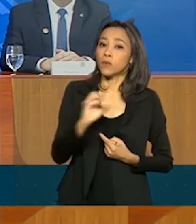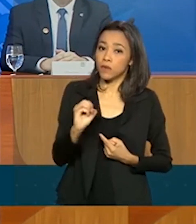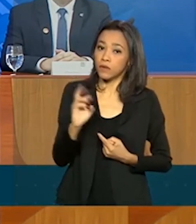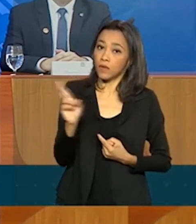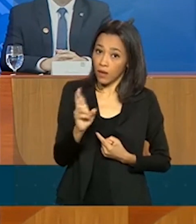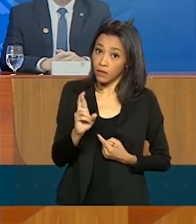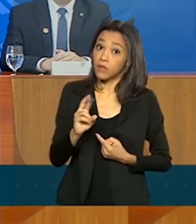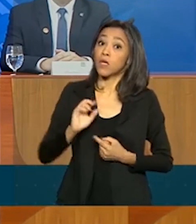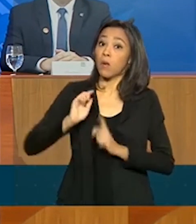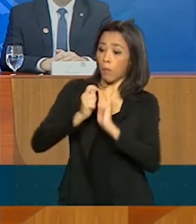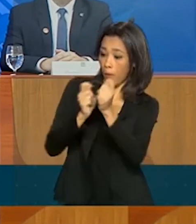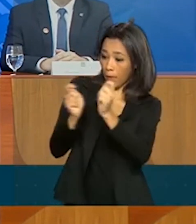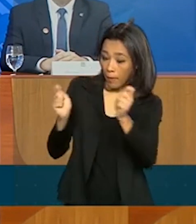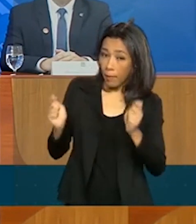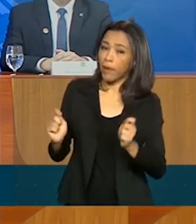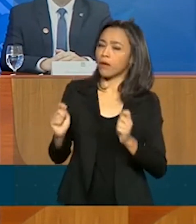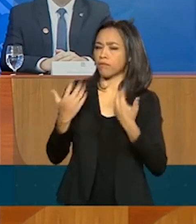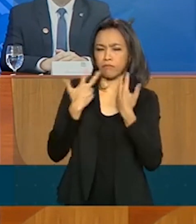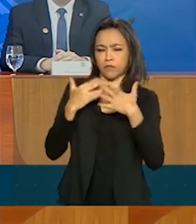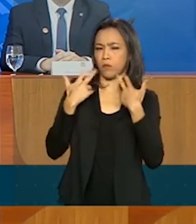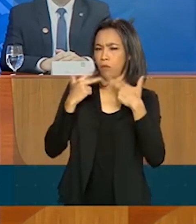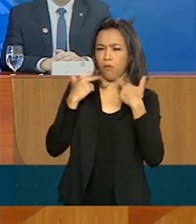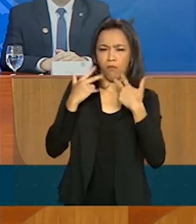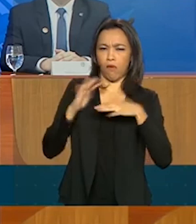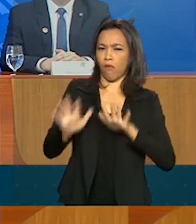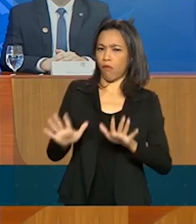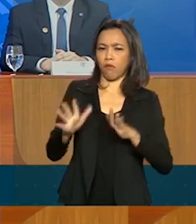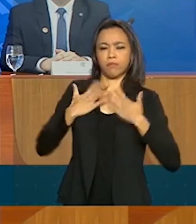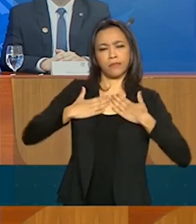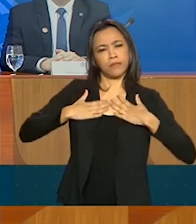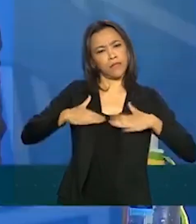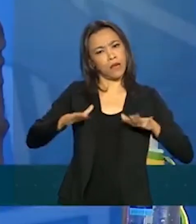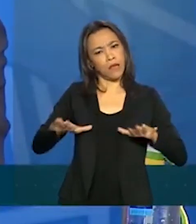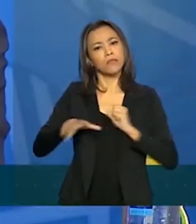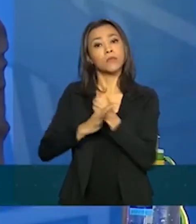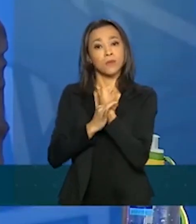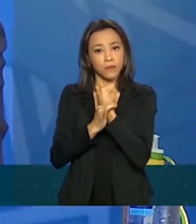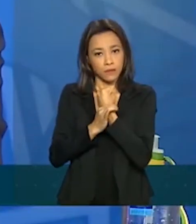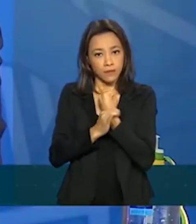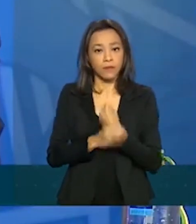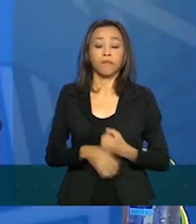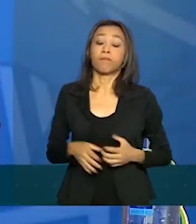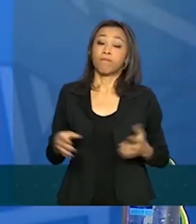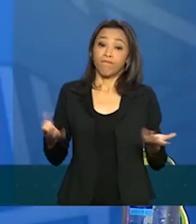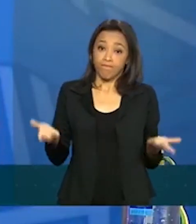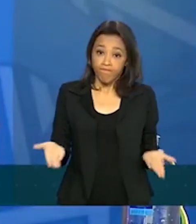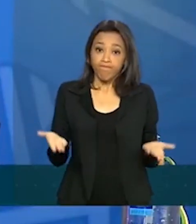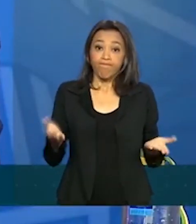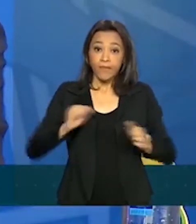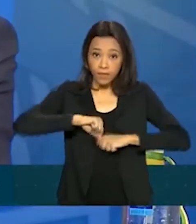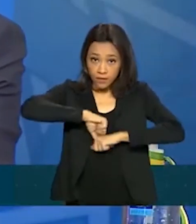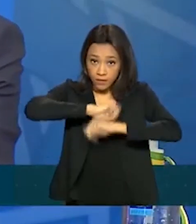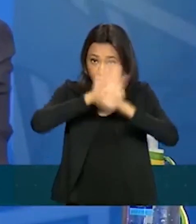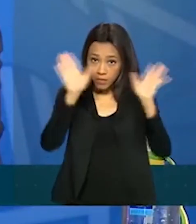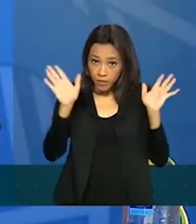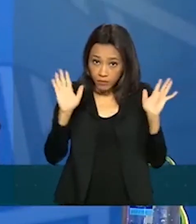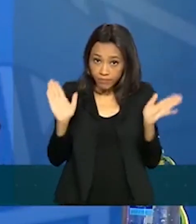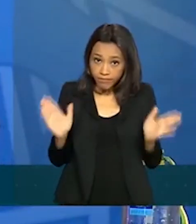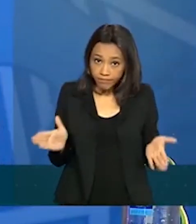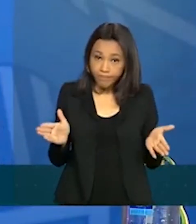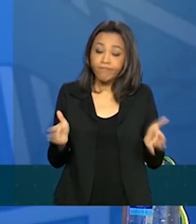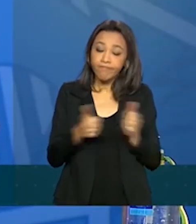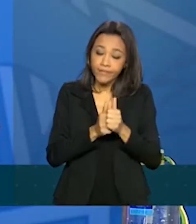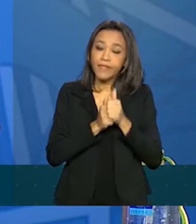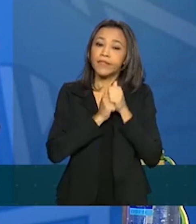os pagamentos vão ser feitos com toda a tranquilidade e com toda a segurança. Então, feitos esses esclarecimentos e